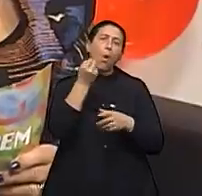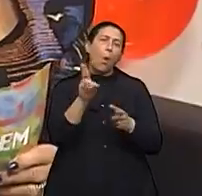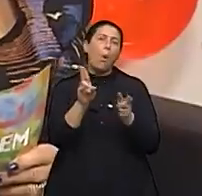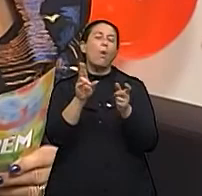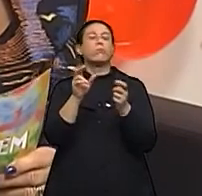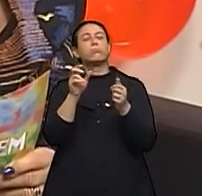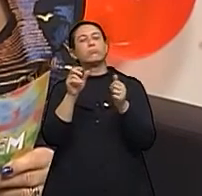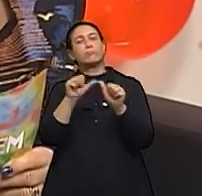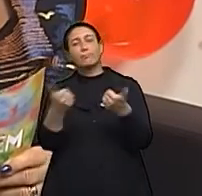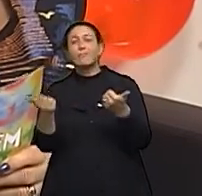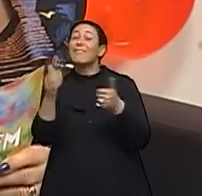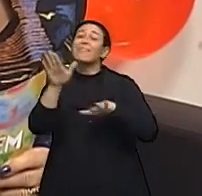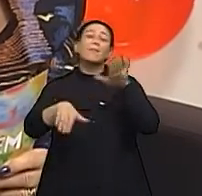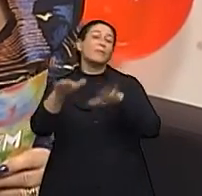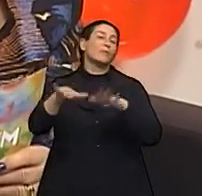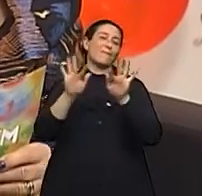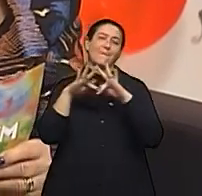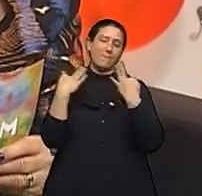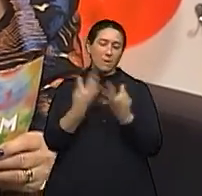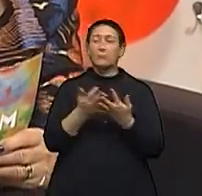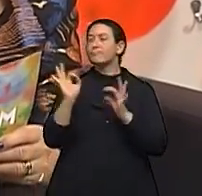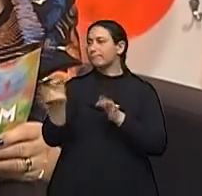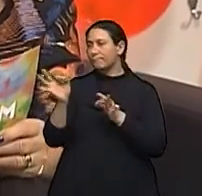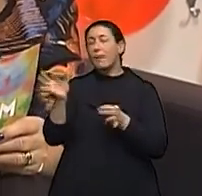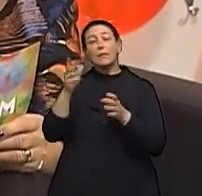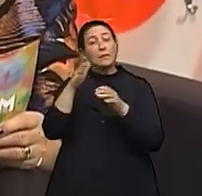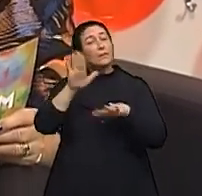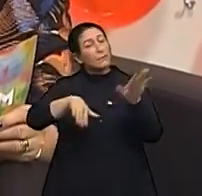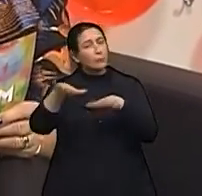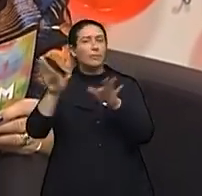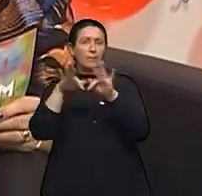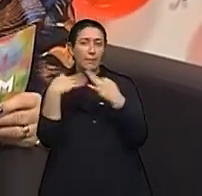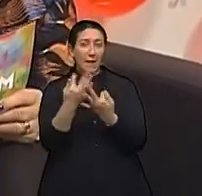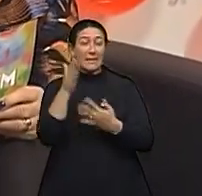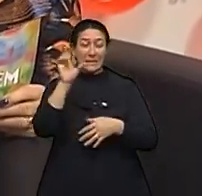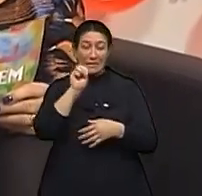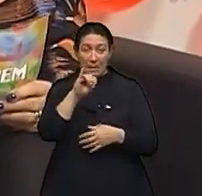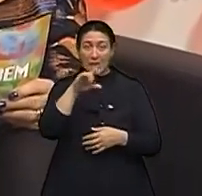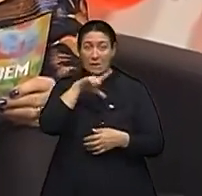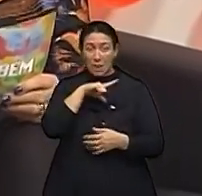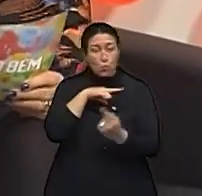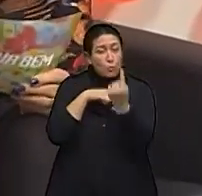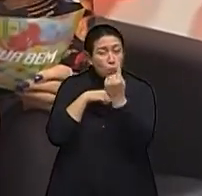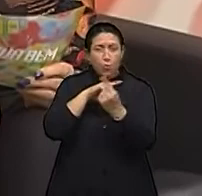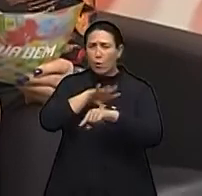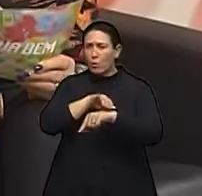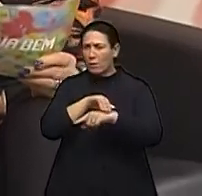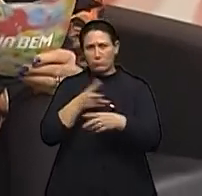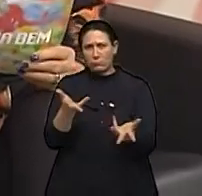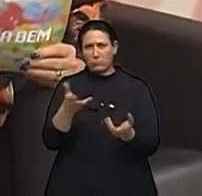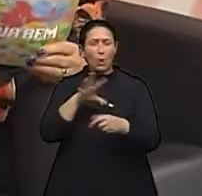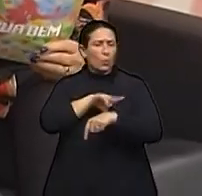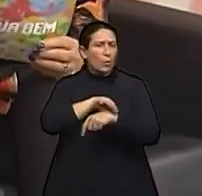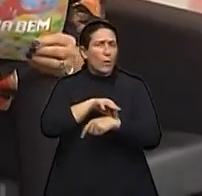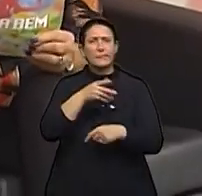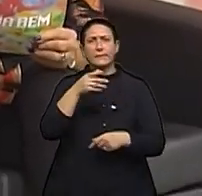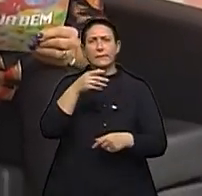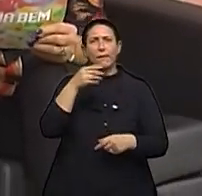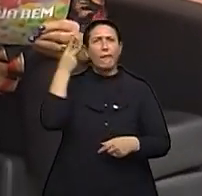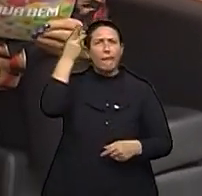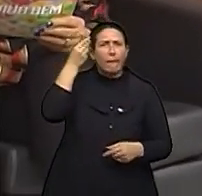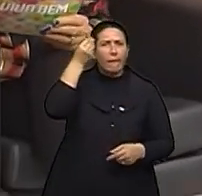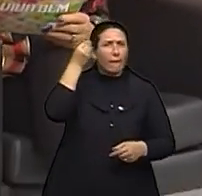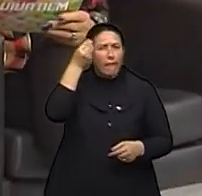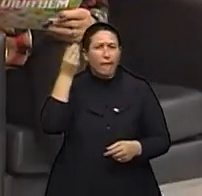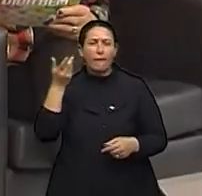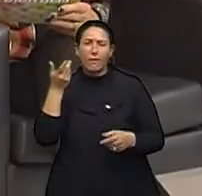deixar aqui, é da família. Tem um doente na família, mas a família tem que, como qualquer doença, doença psíquica também, a família tem